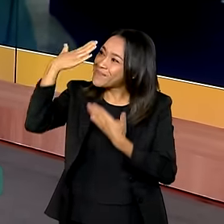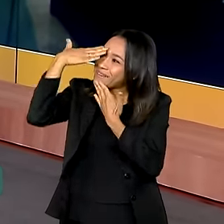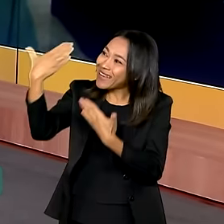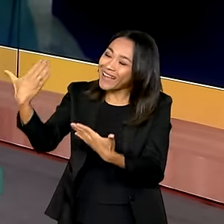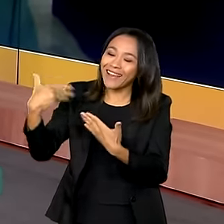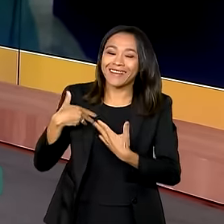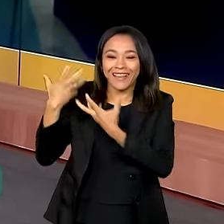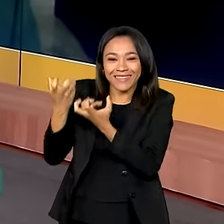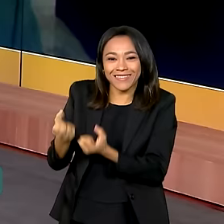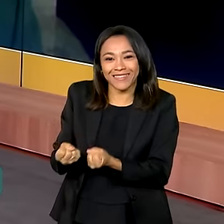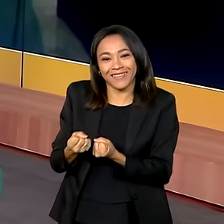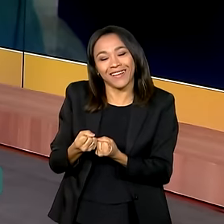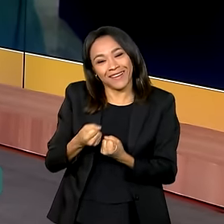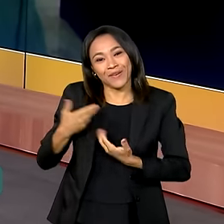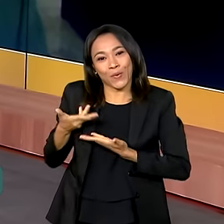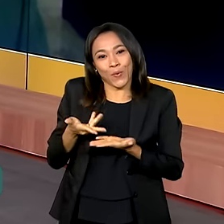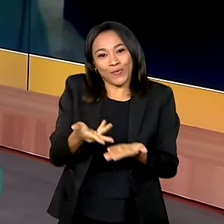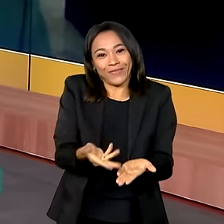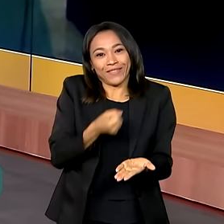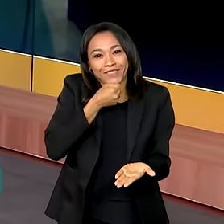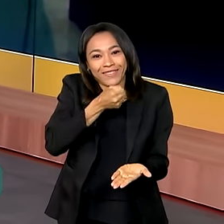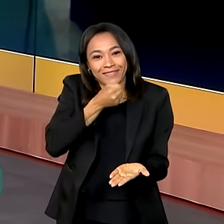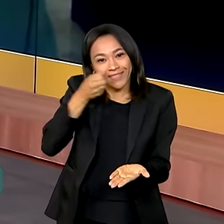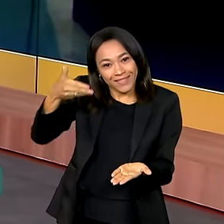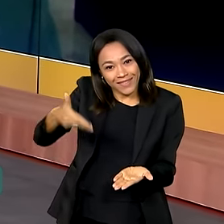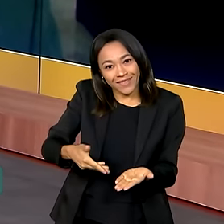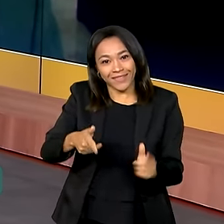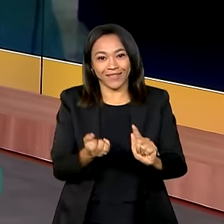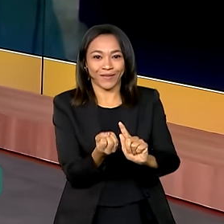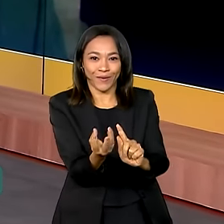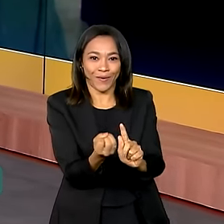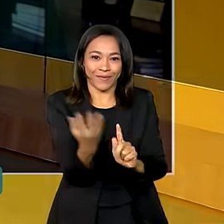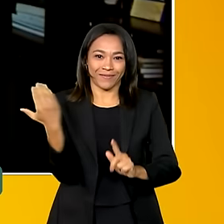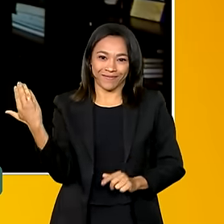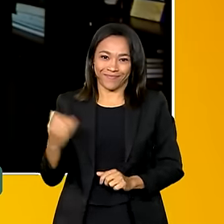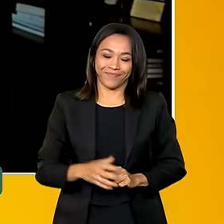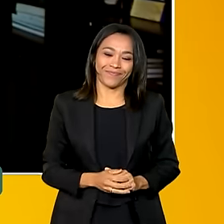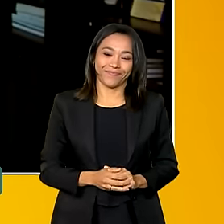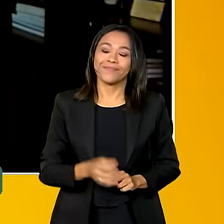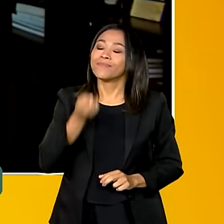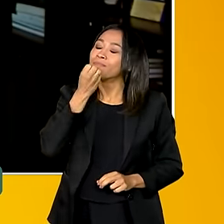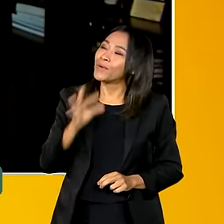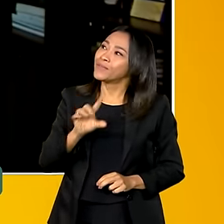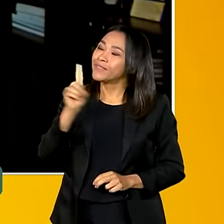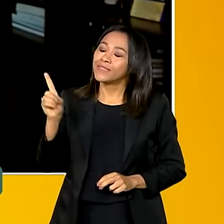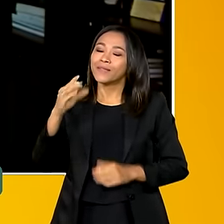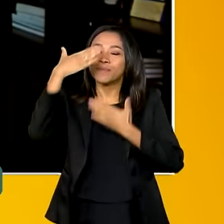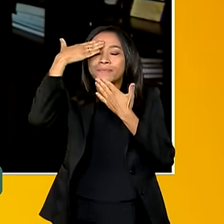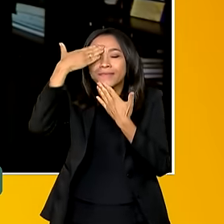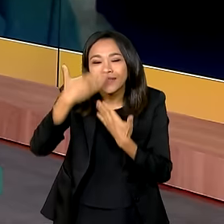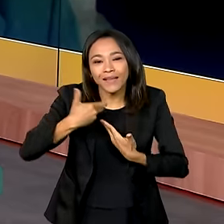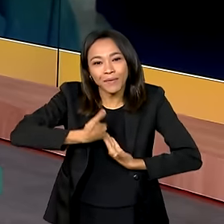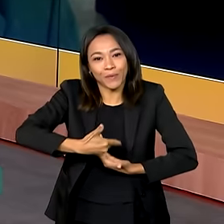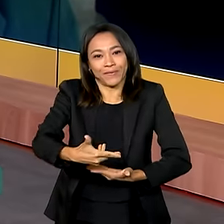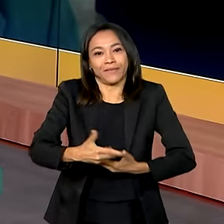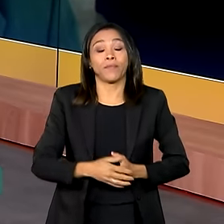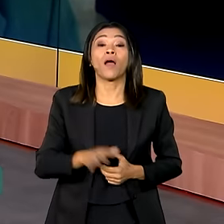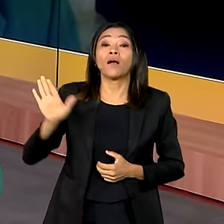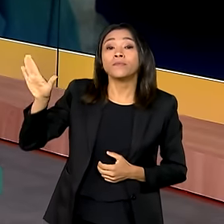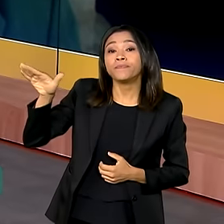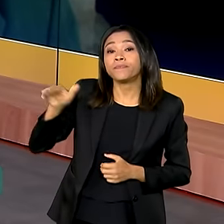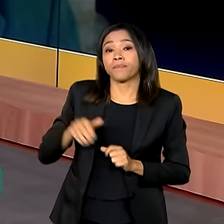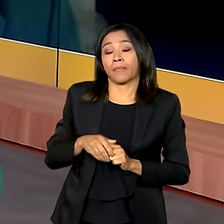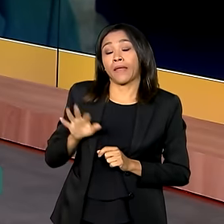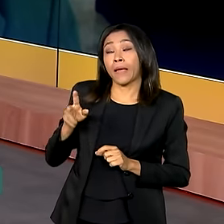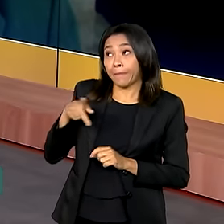por aceitar nosso convite aqui no Canal Gov. Bom dia, Karine. Obrigado pelo convite. Presidente,